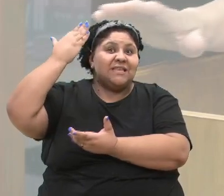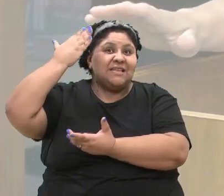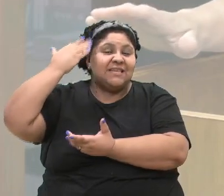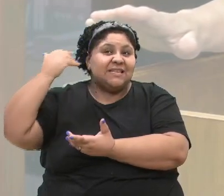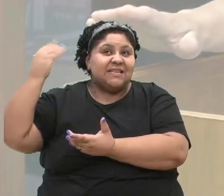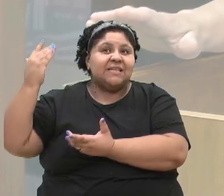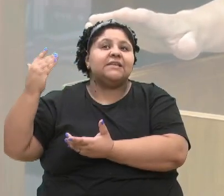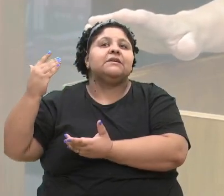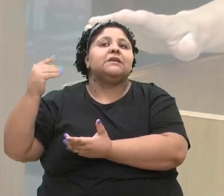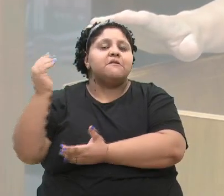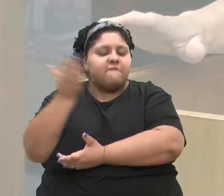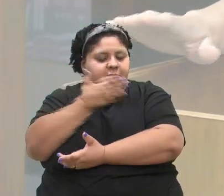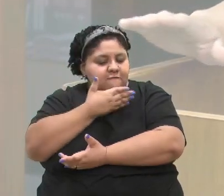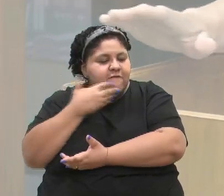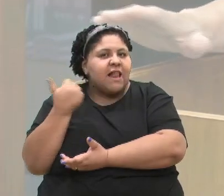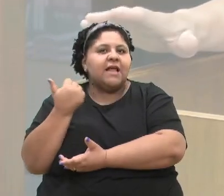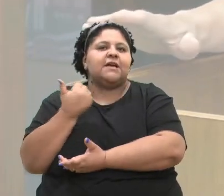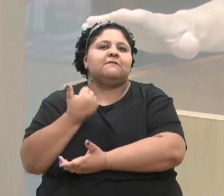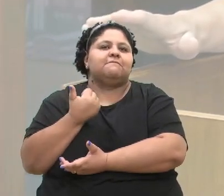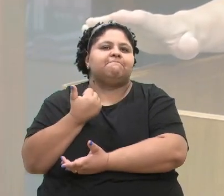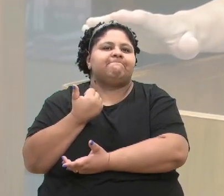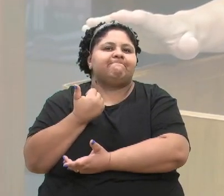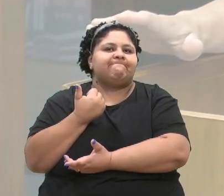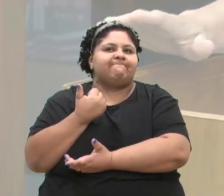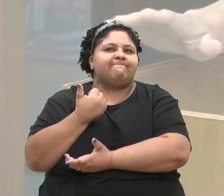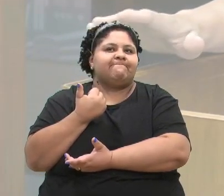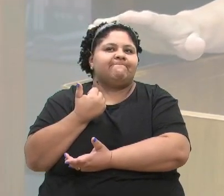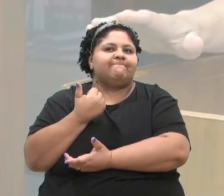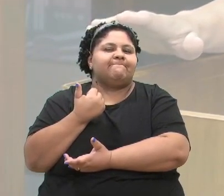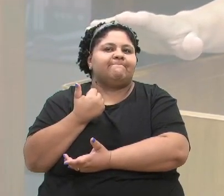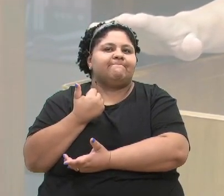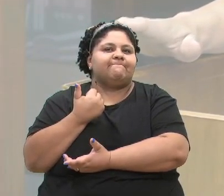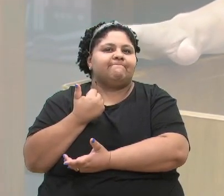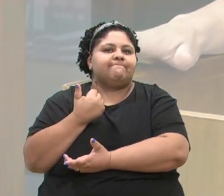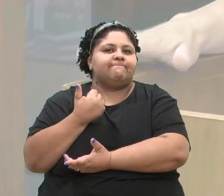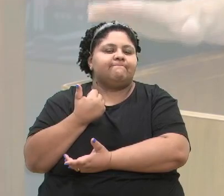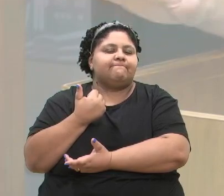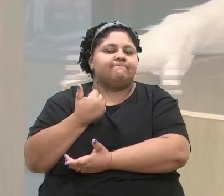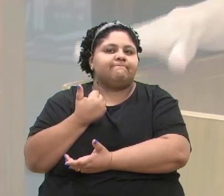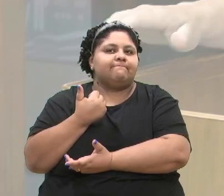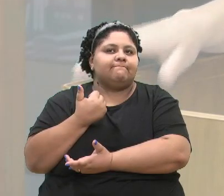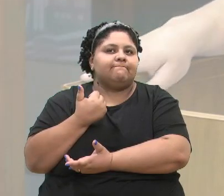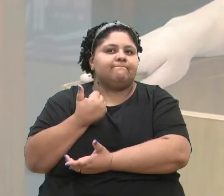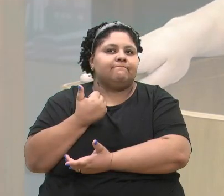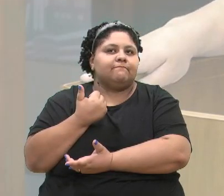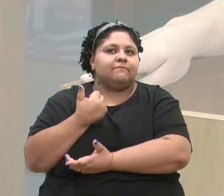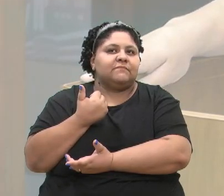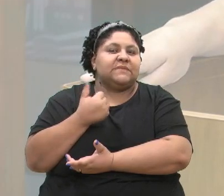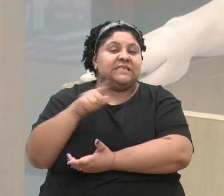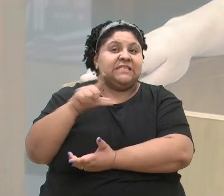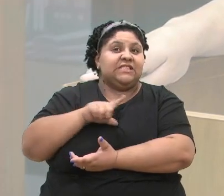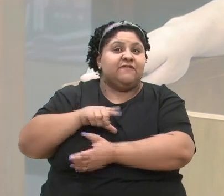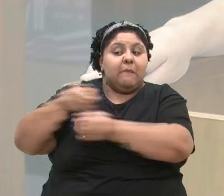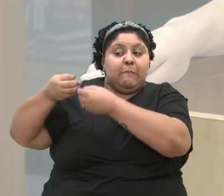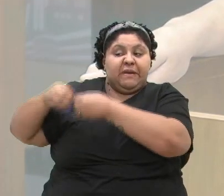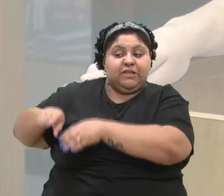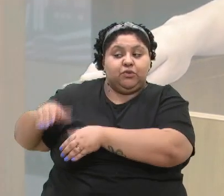vale a pena, nenhum sucesso vale a pena se houver prejuízo em casa.